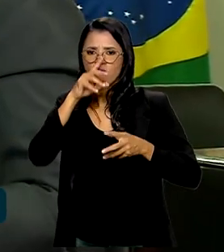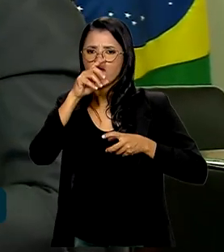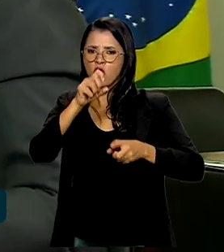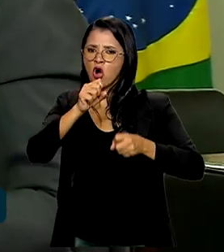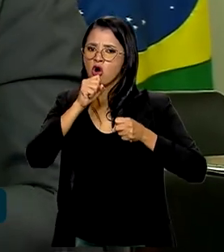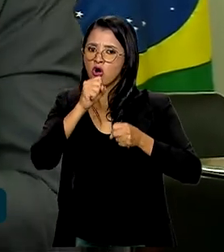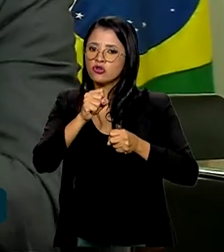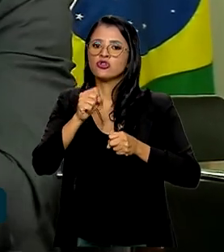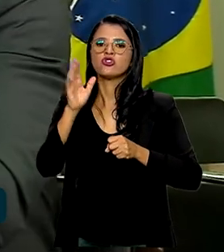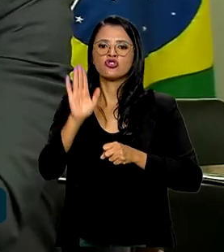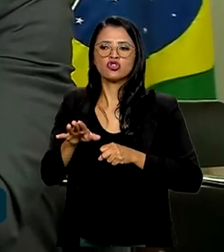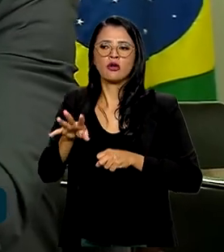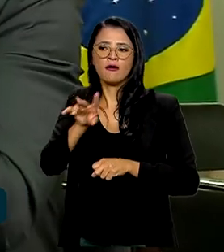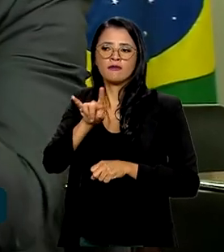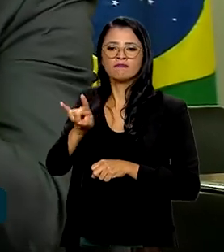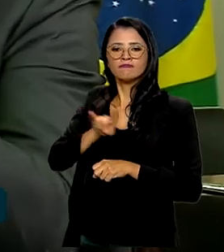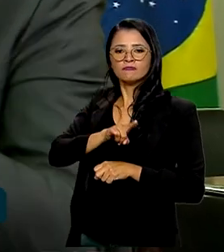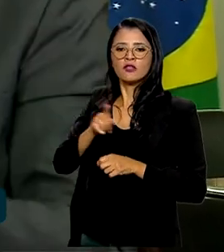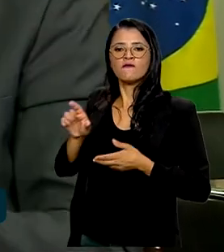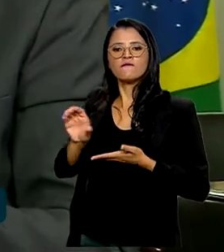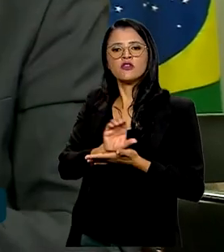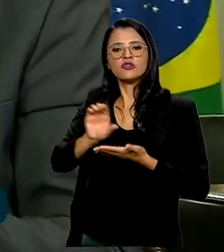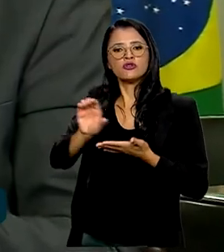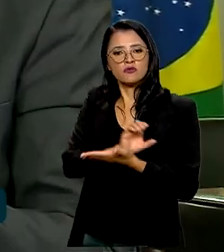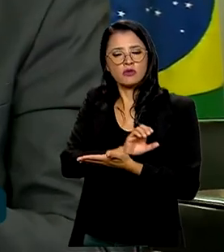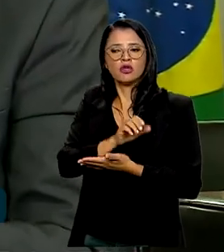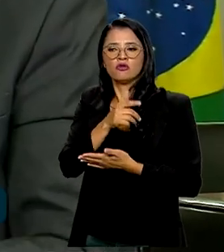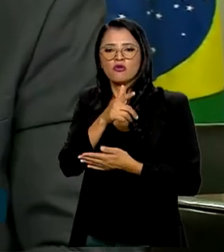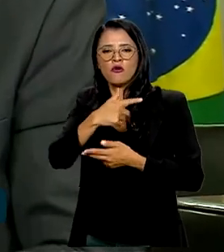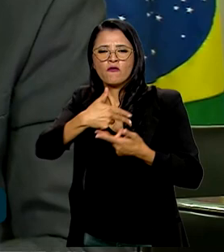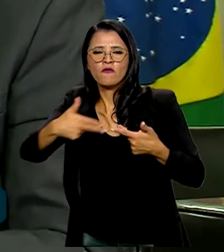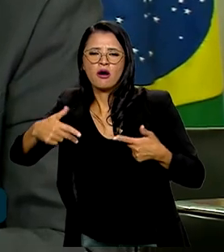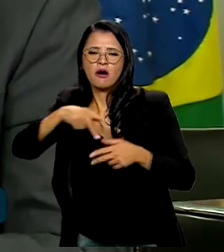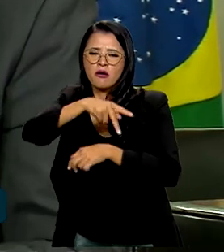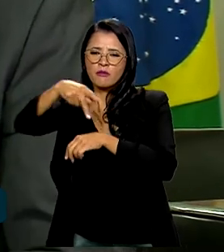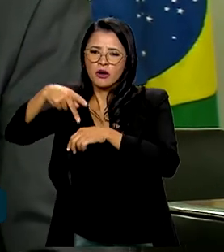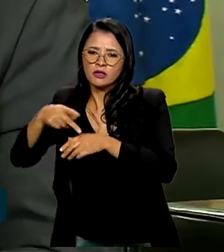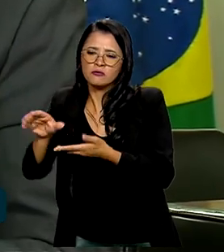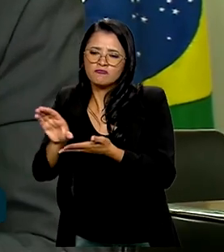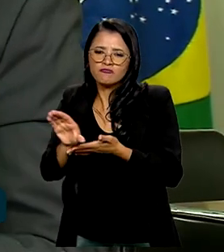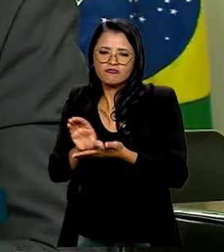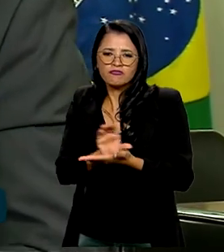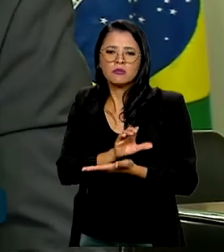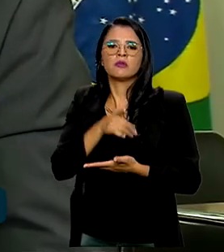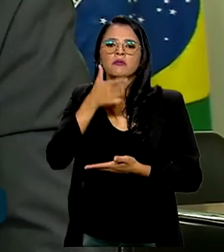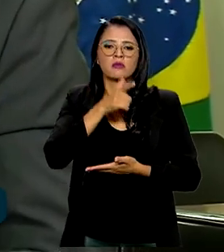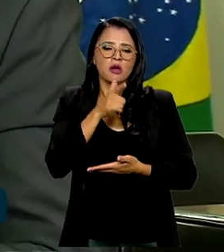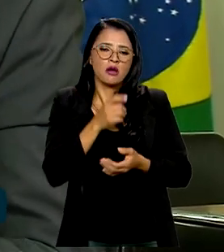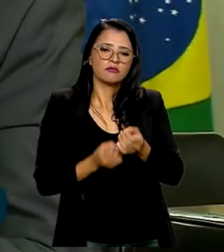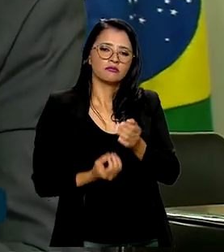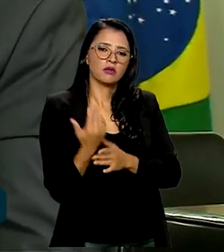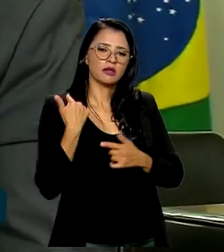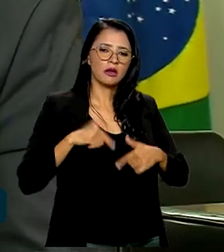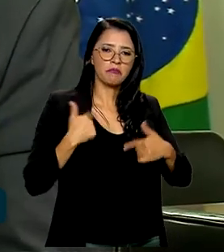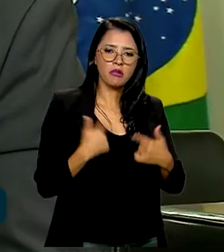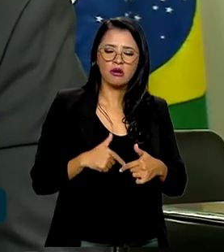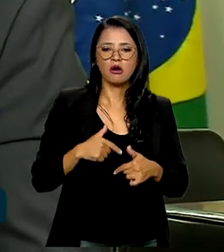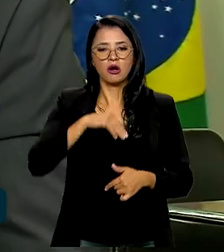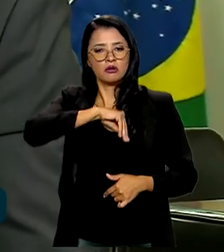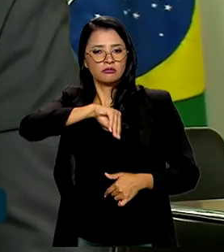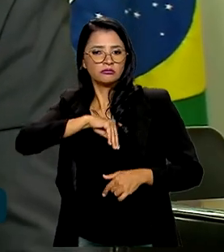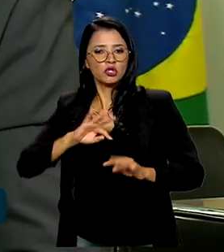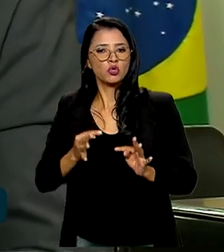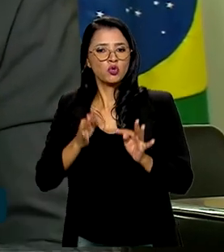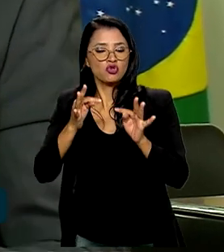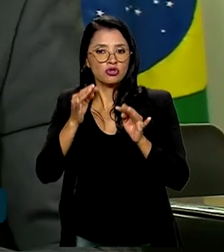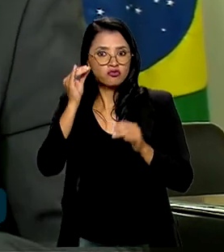investimento no Brasil. Já está atraindo investimento de vários países para gerar emprego, renda, tecnologia, conhecimento